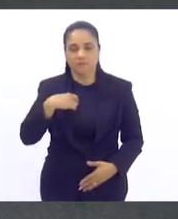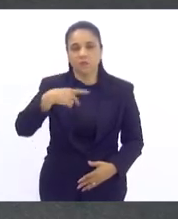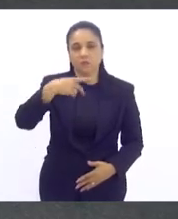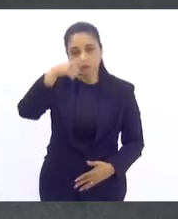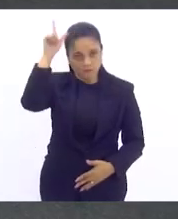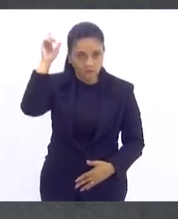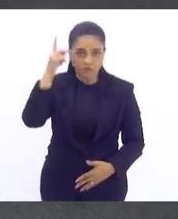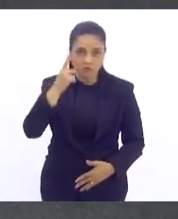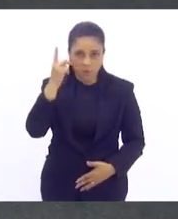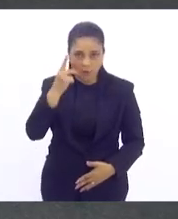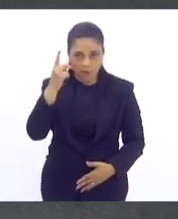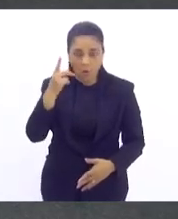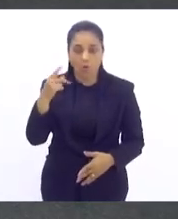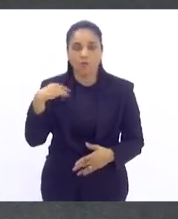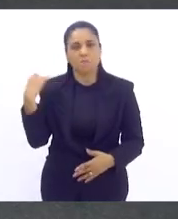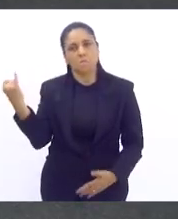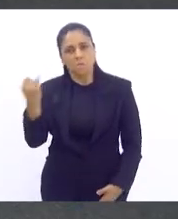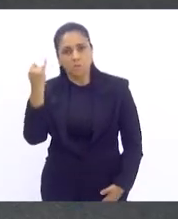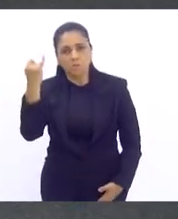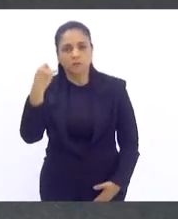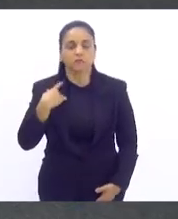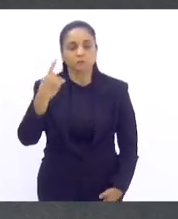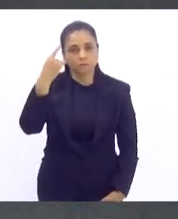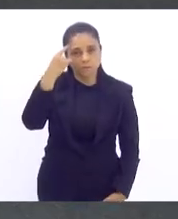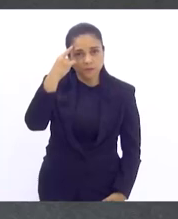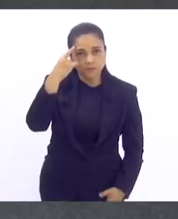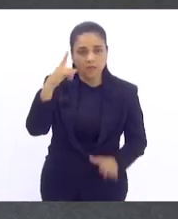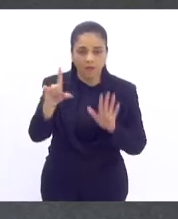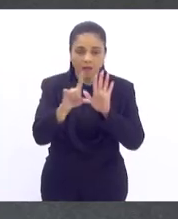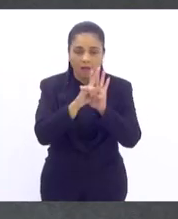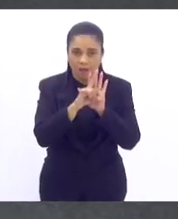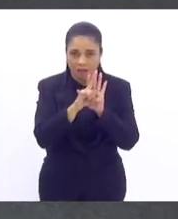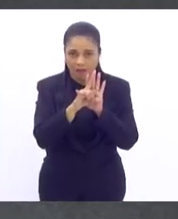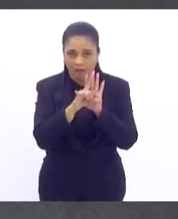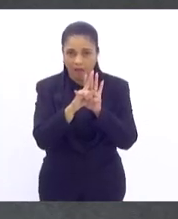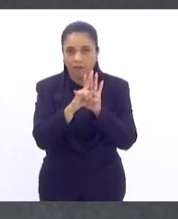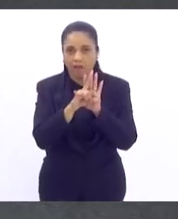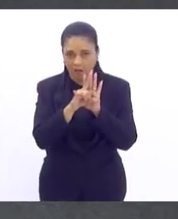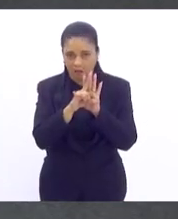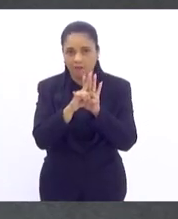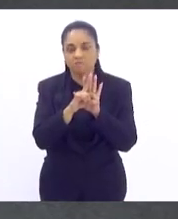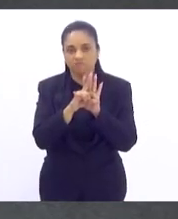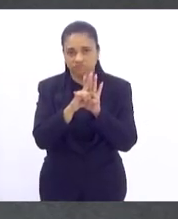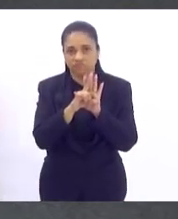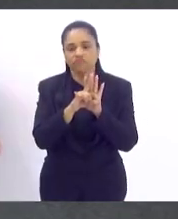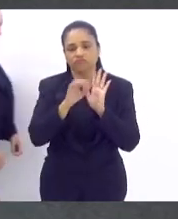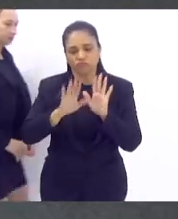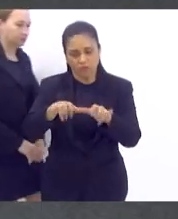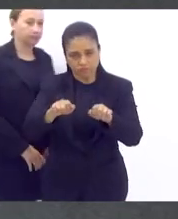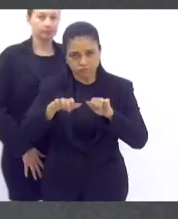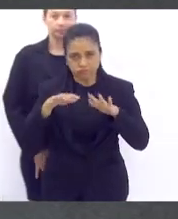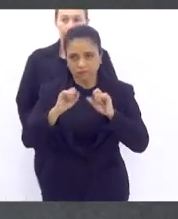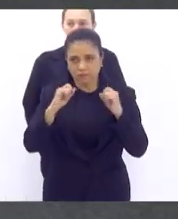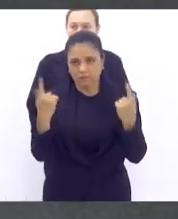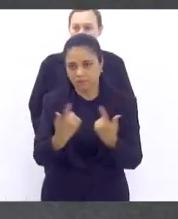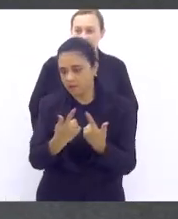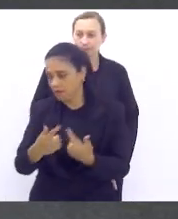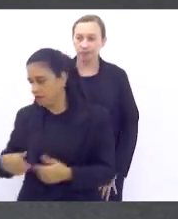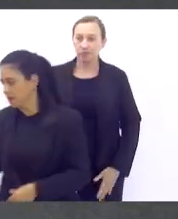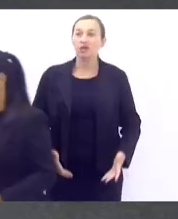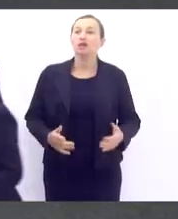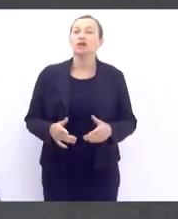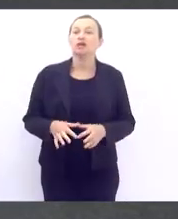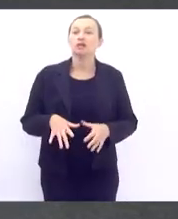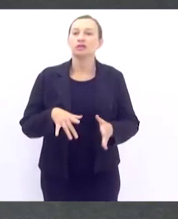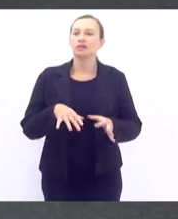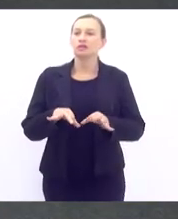importante ele pensar exatamente em leis que já foram feitas por essa casa, inclusive, esse projeto